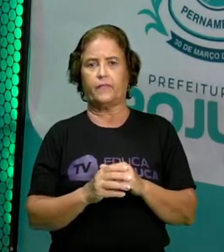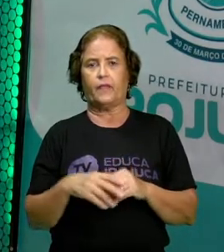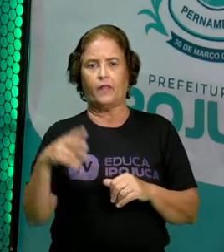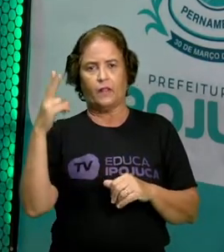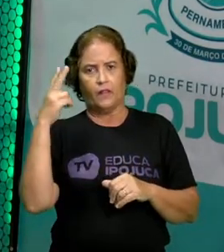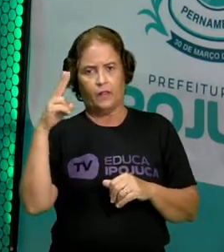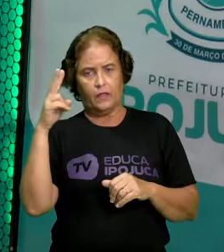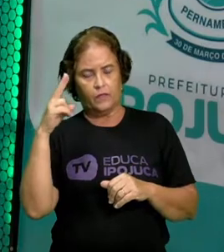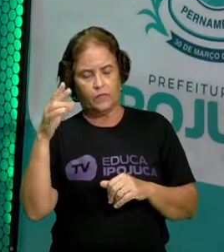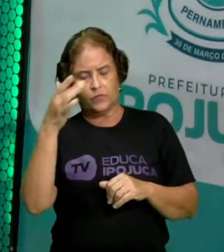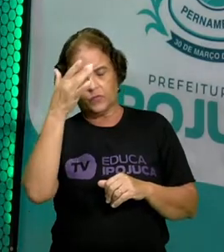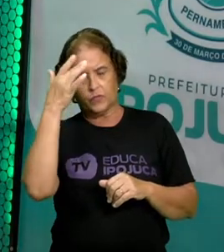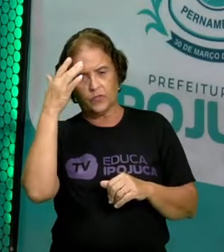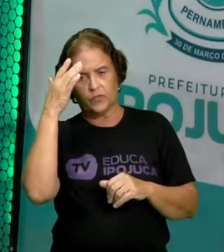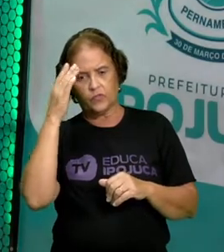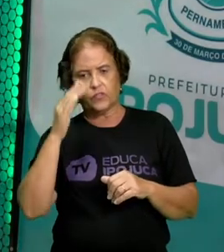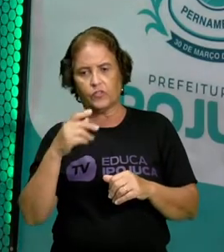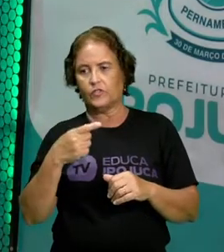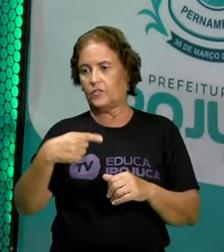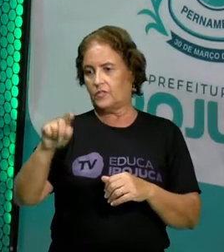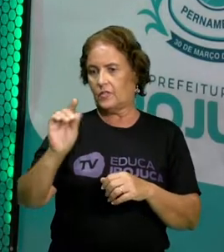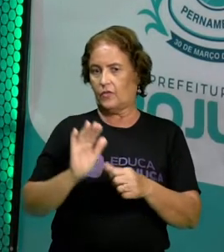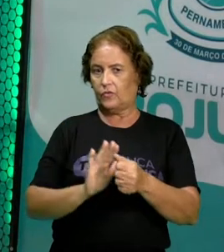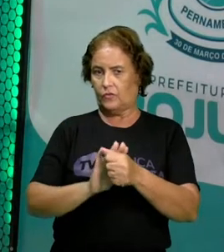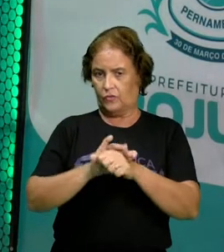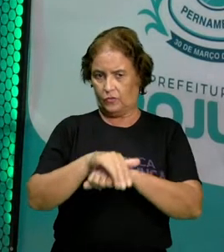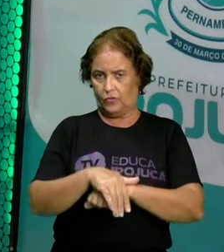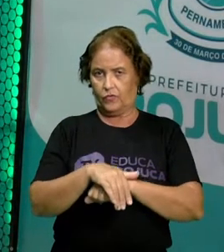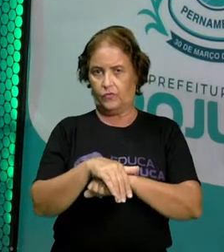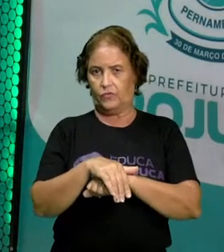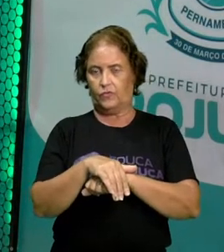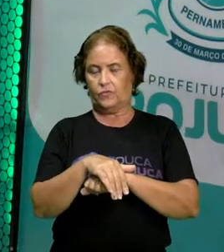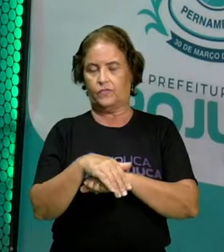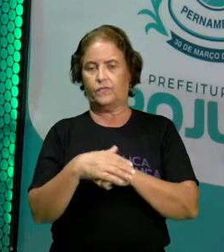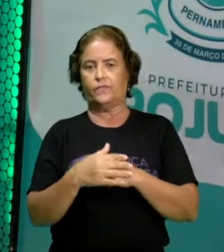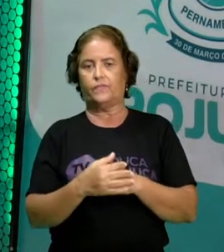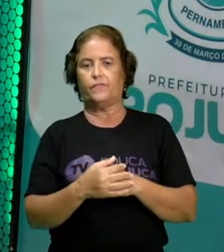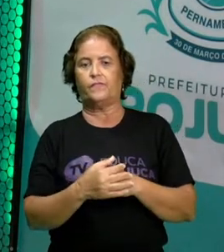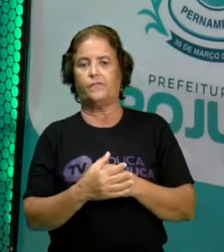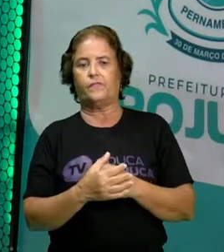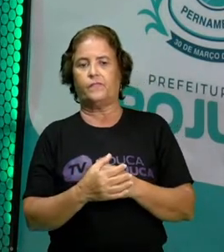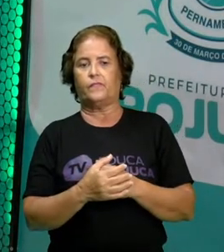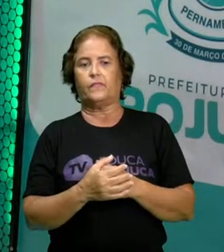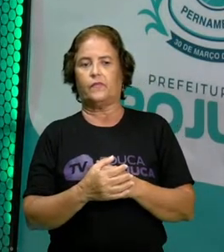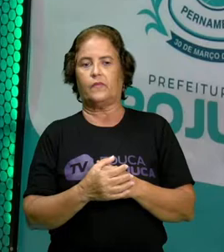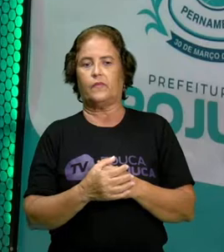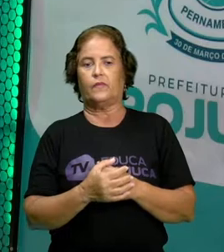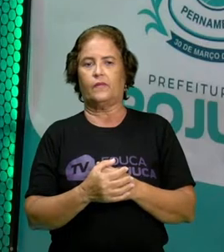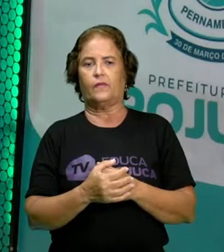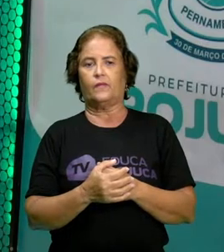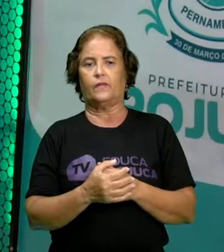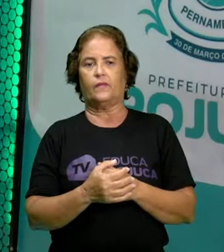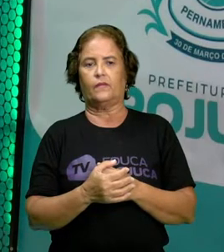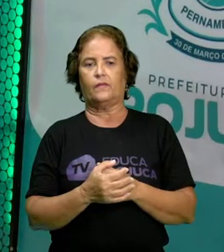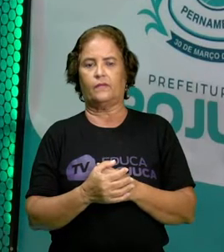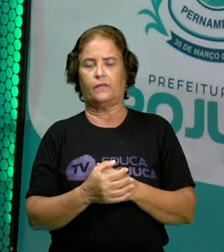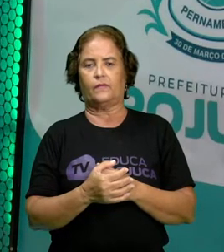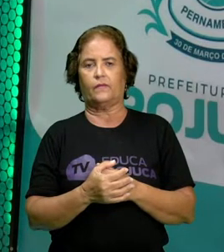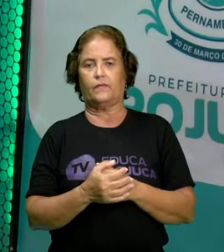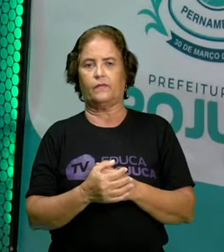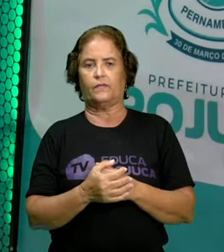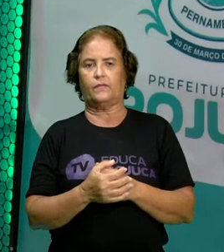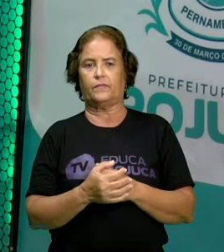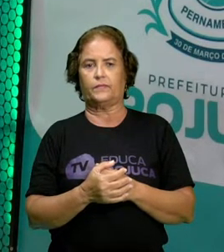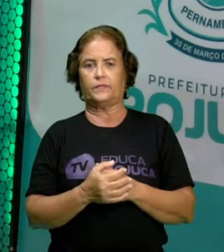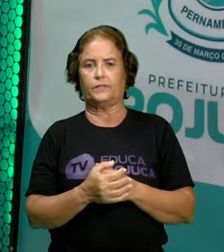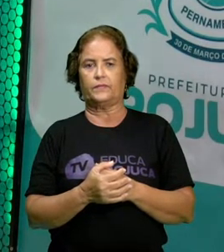pessoal que saiu de noite? A mesma coisa. Ao invés de eu dizer, we will go out tonight, eu digo, will we go out